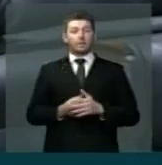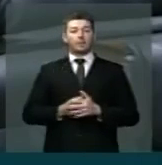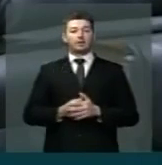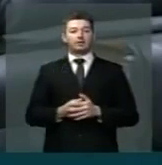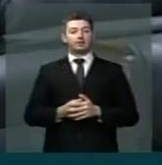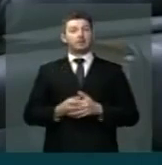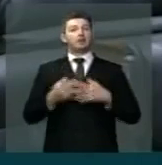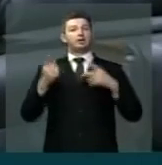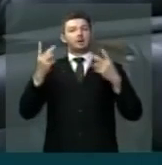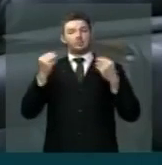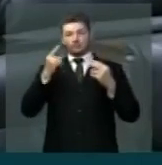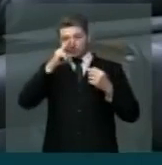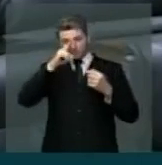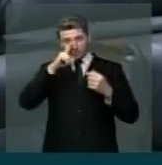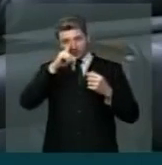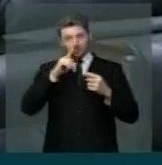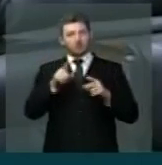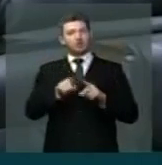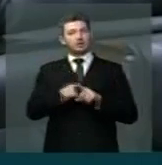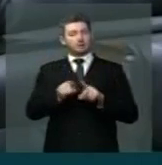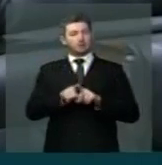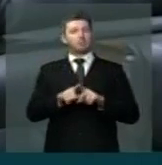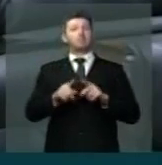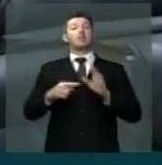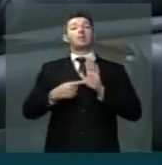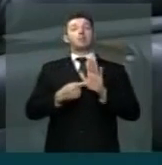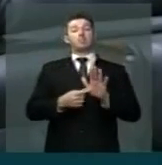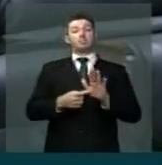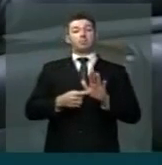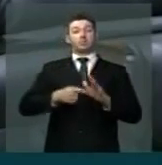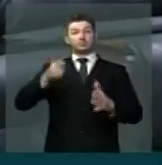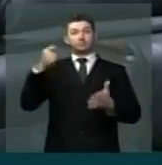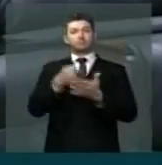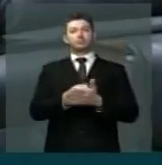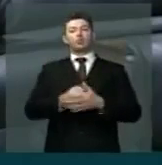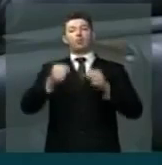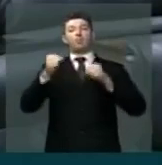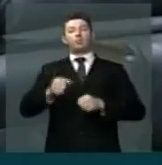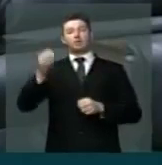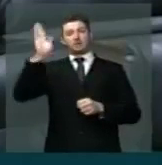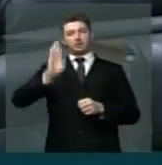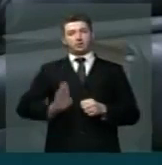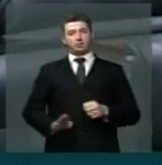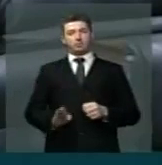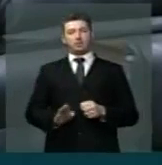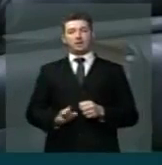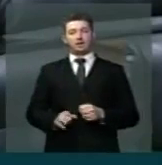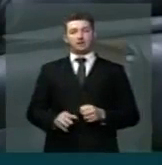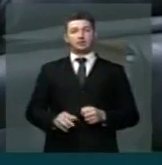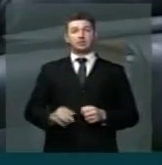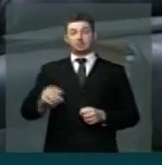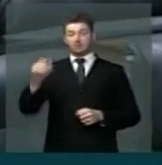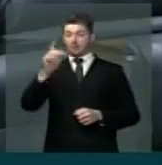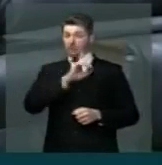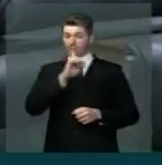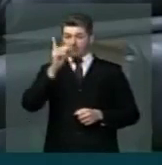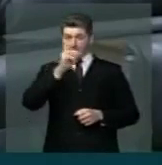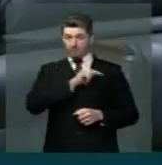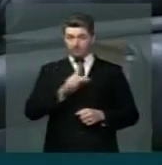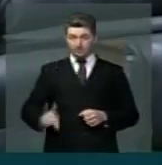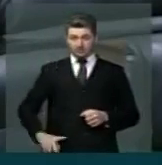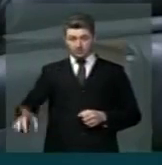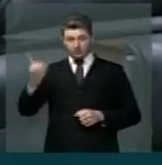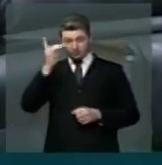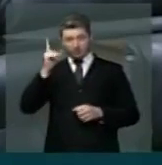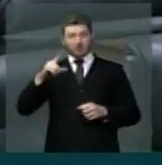é extremamente grave e representa uma violação frontal à soberania do Brasil. A Presidenta Dilma tem o